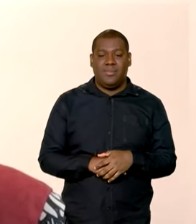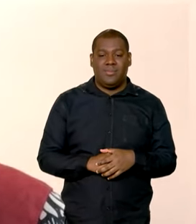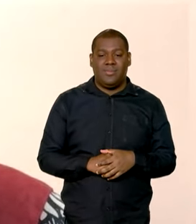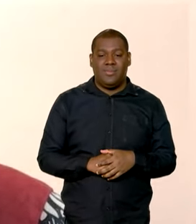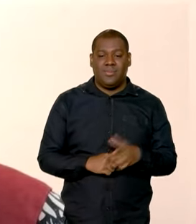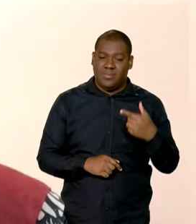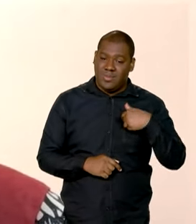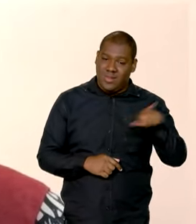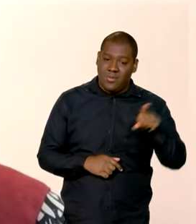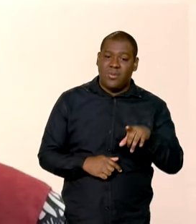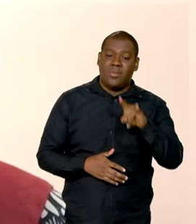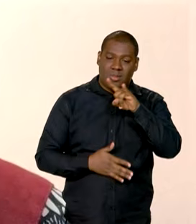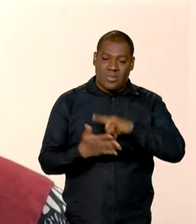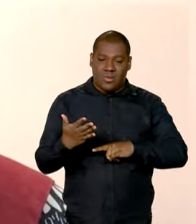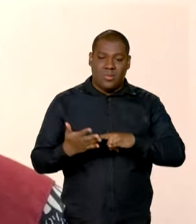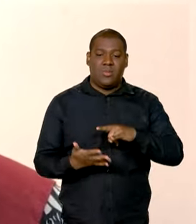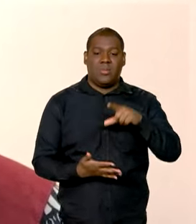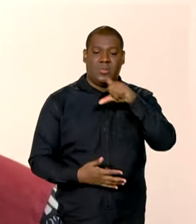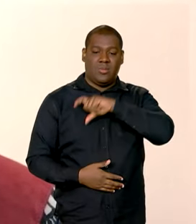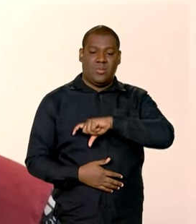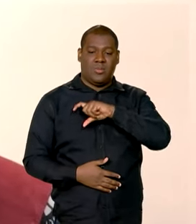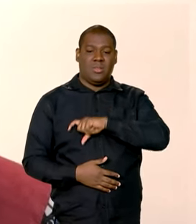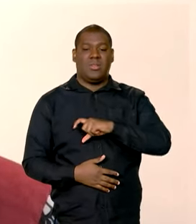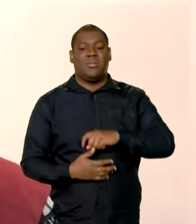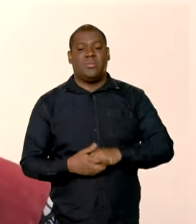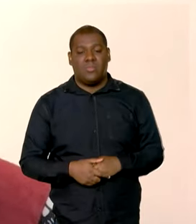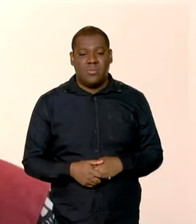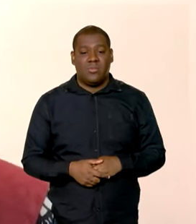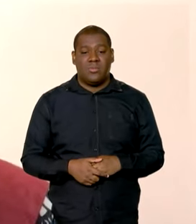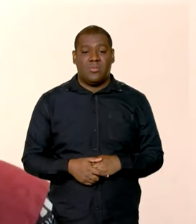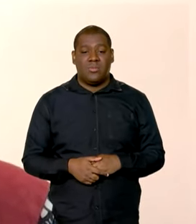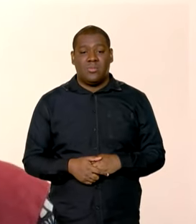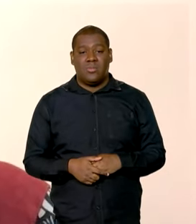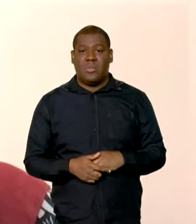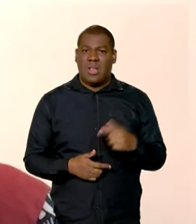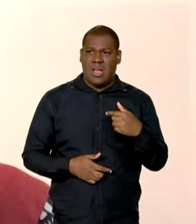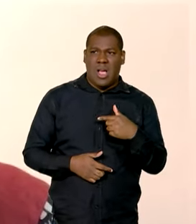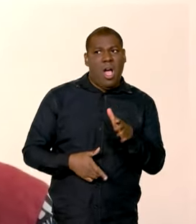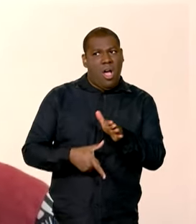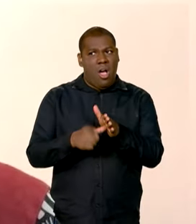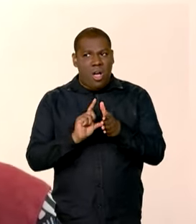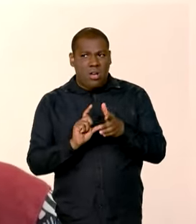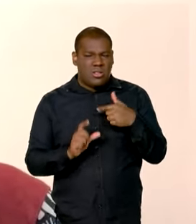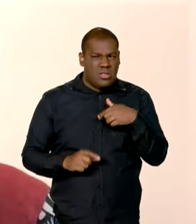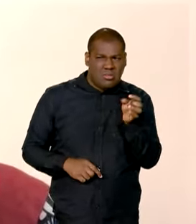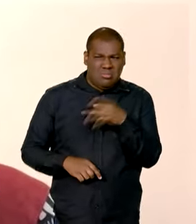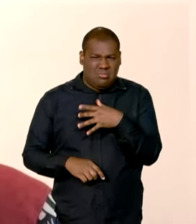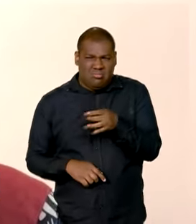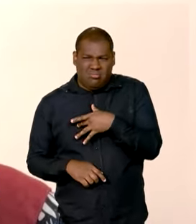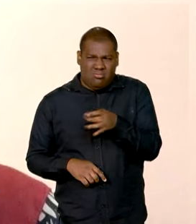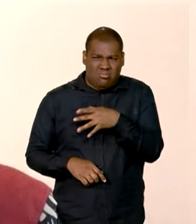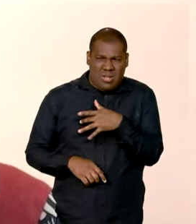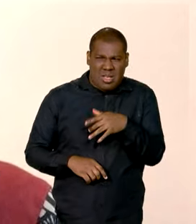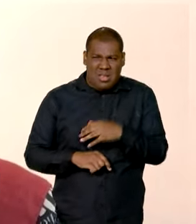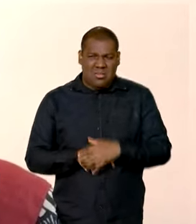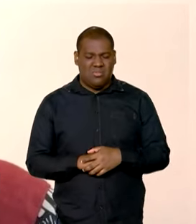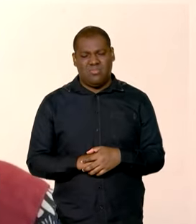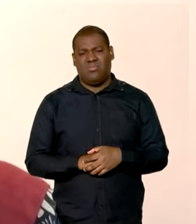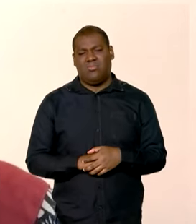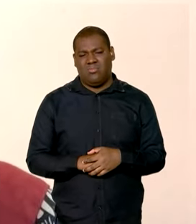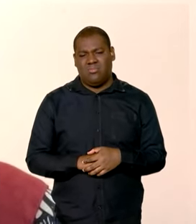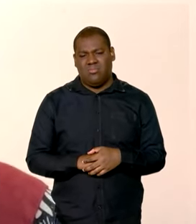habilitação, eu fiquei bastante receosa, não sabia como seria. Levei comigo